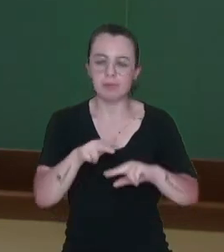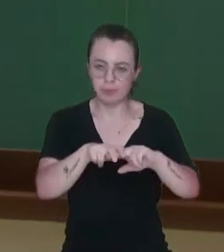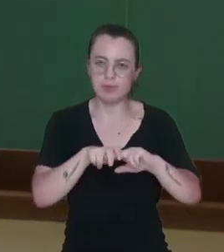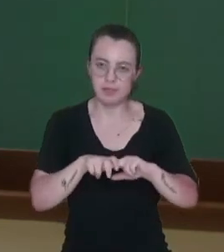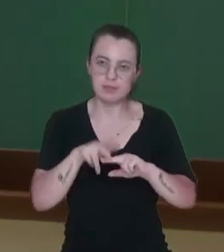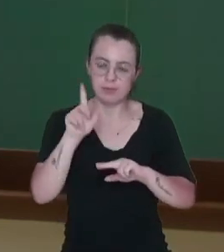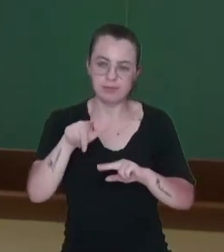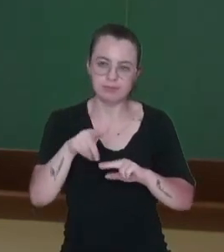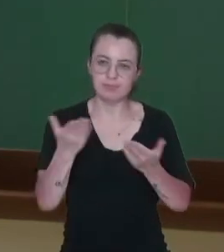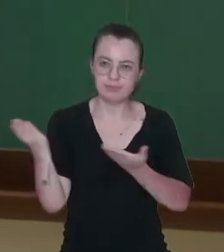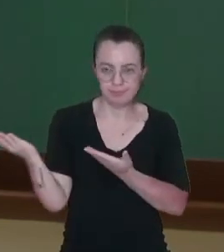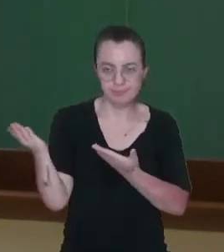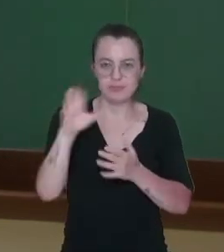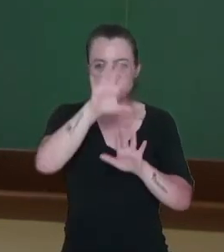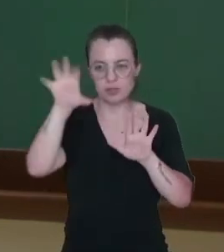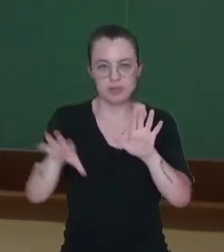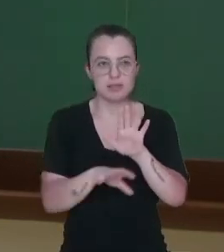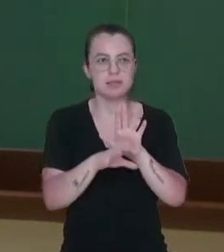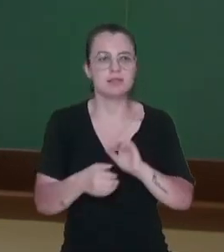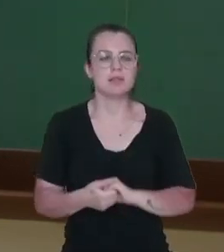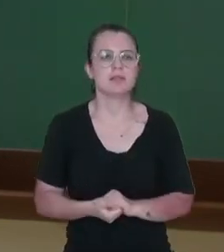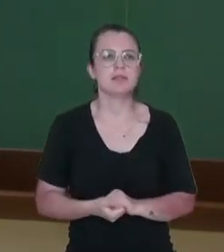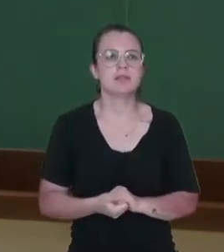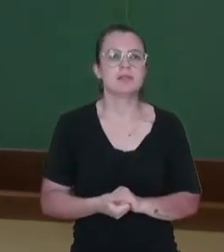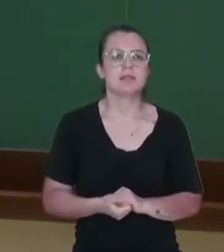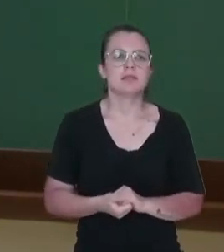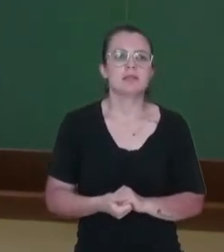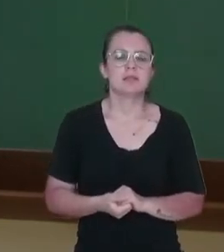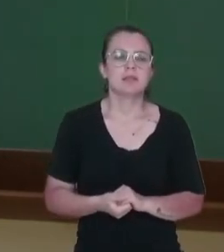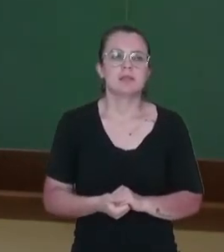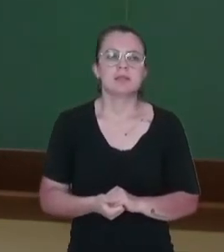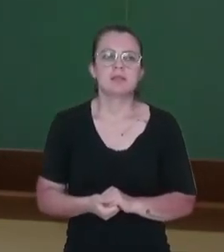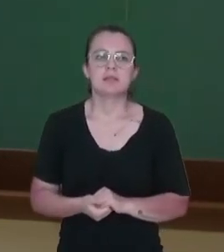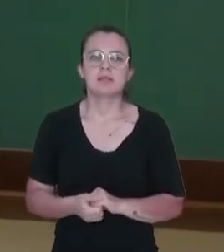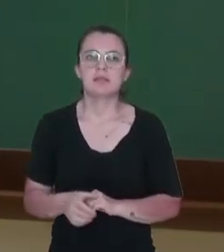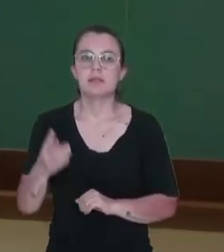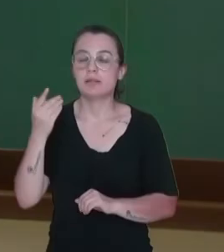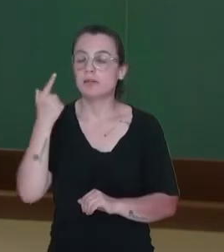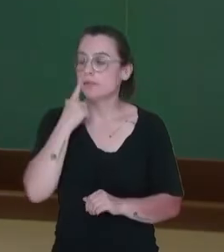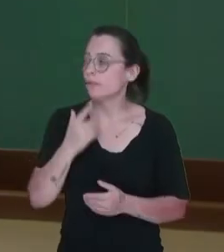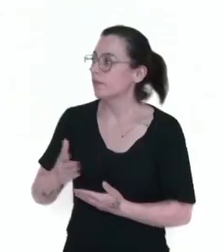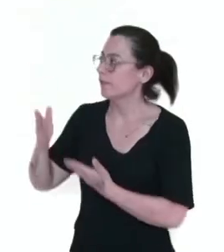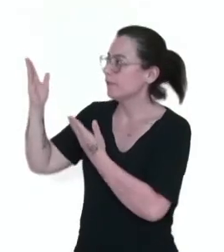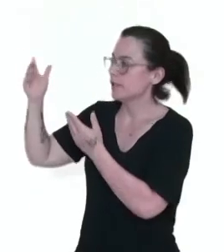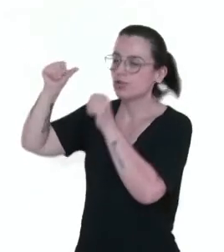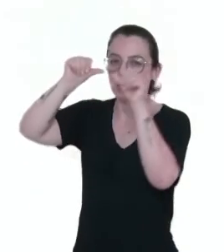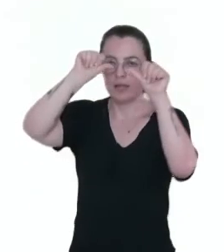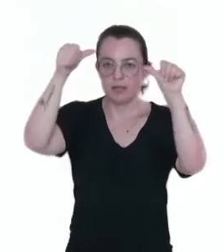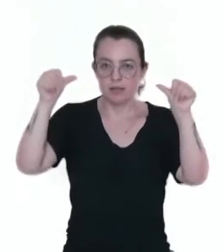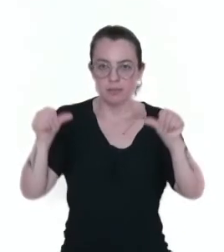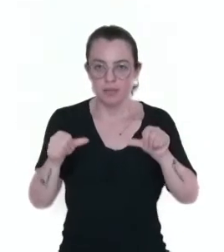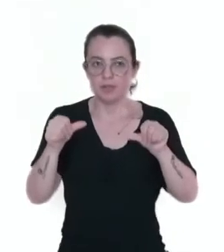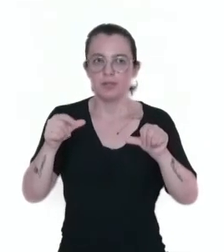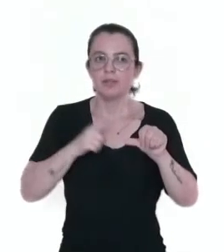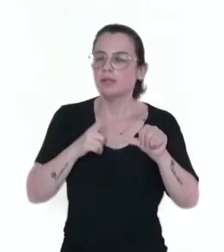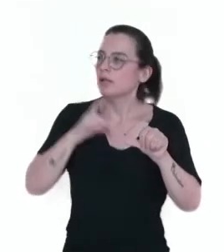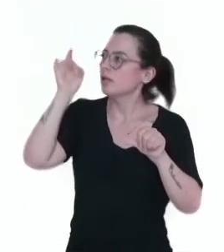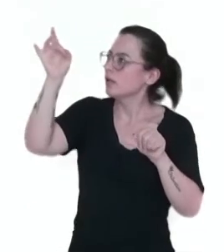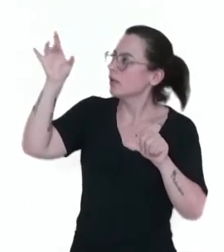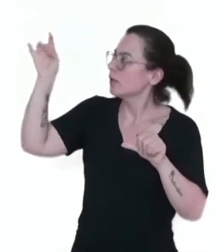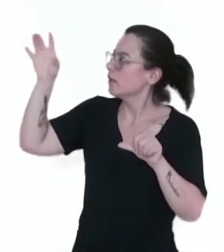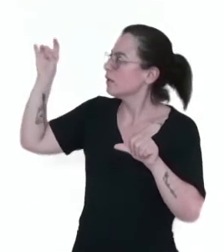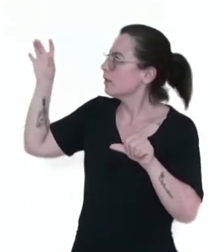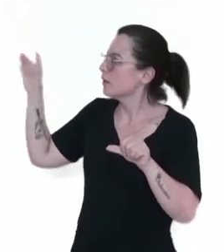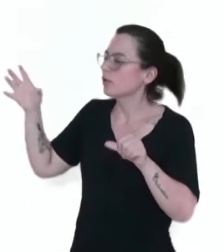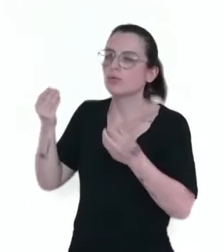que são feitas as regionalizações. E aqui a gente tem um panorama geral, assim, de como foram regionalizados, né, de como foi